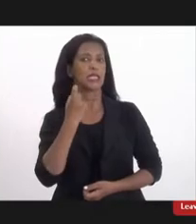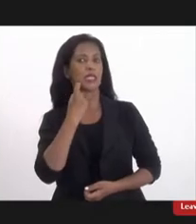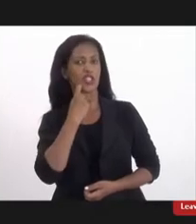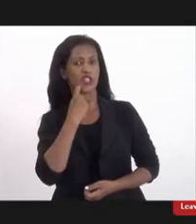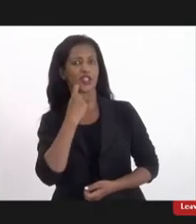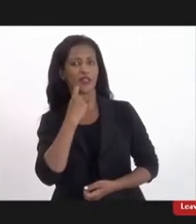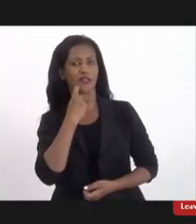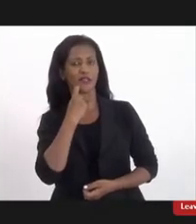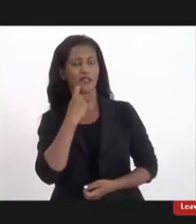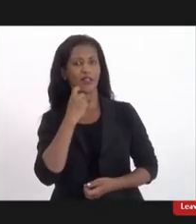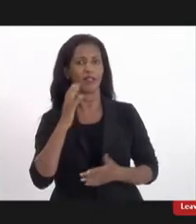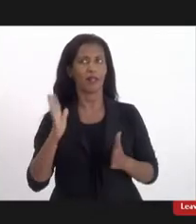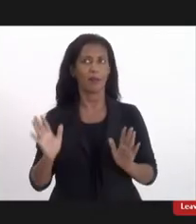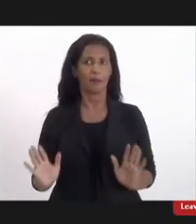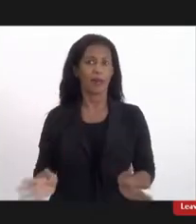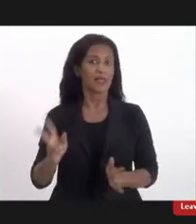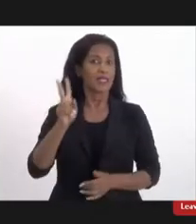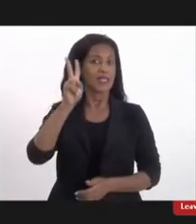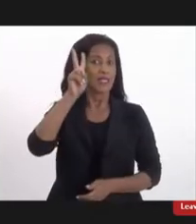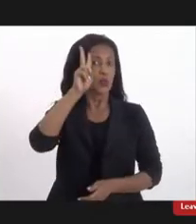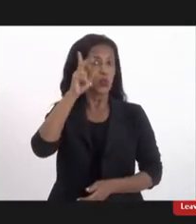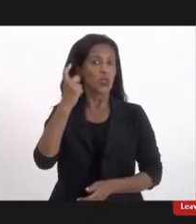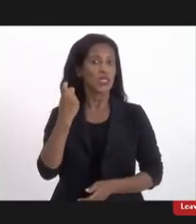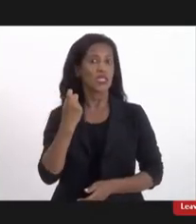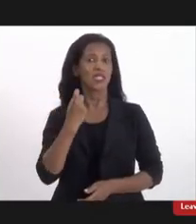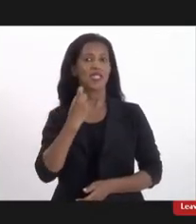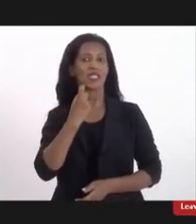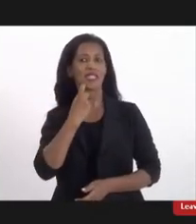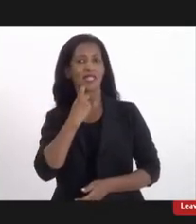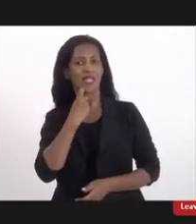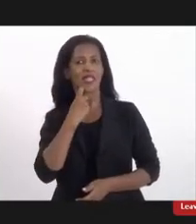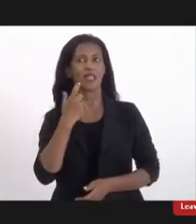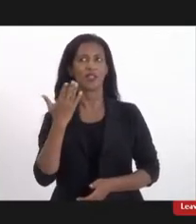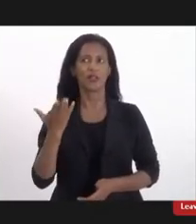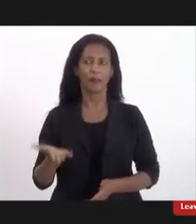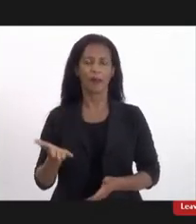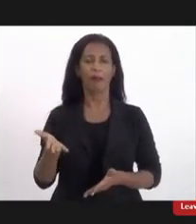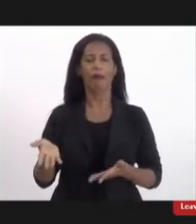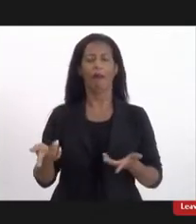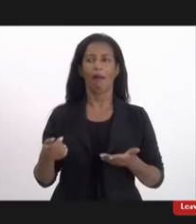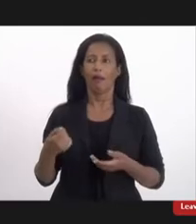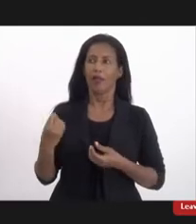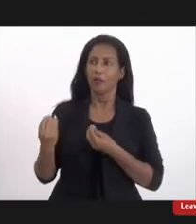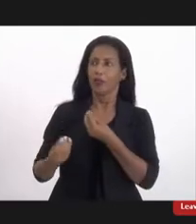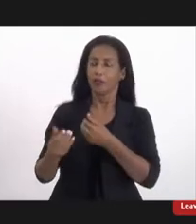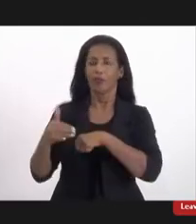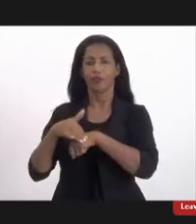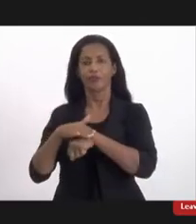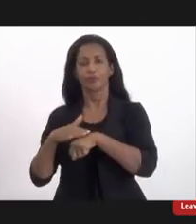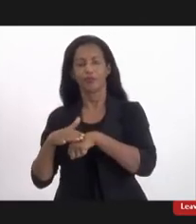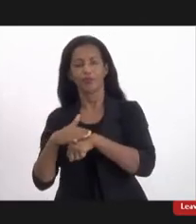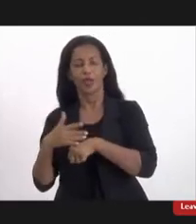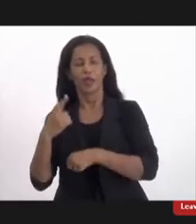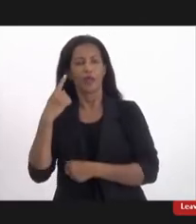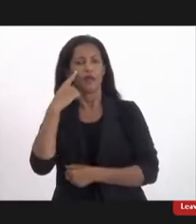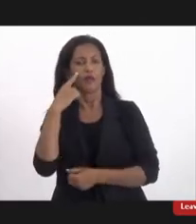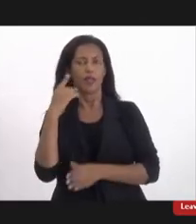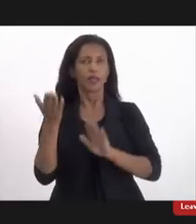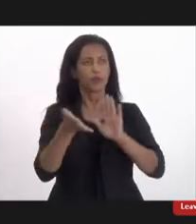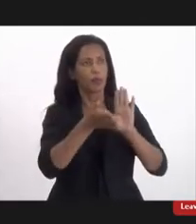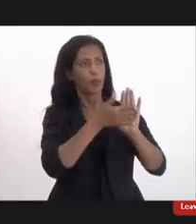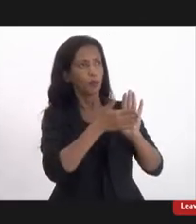semana mas é a segunda e as sextas pra gente na base pra gente tocar as nossas